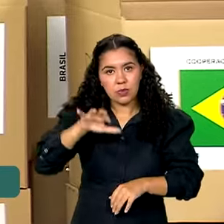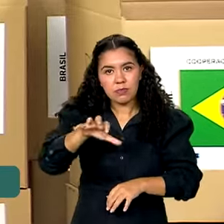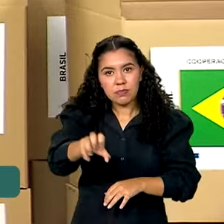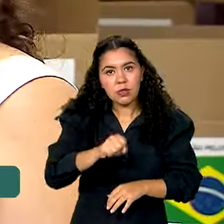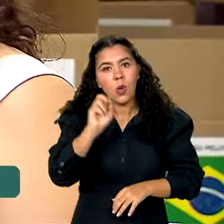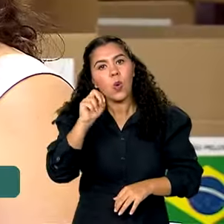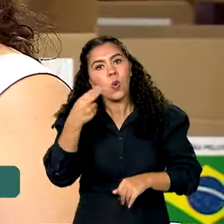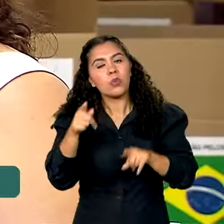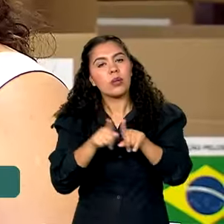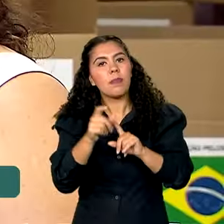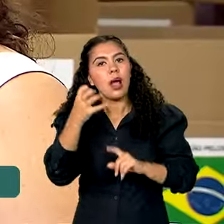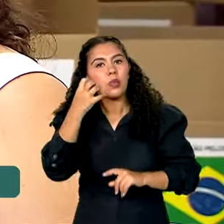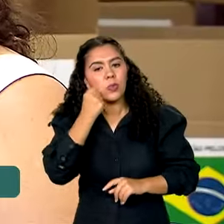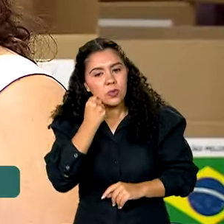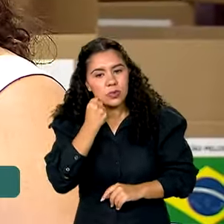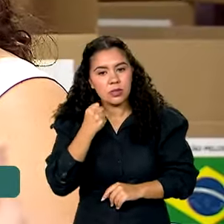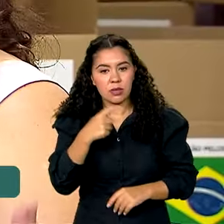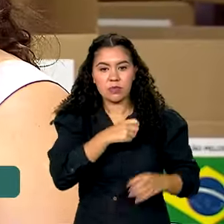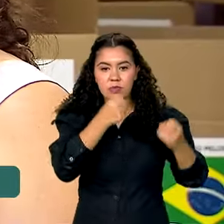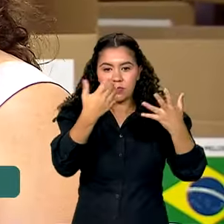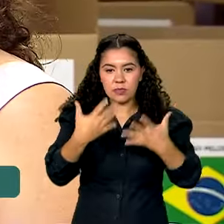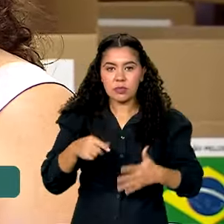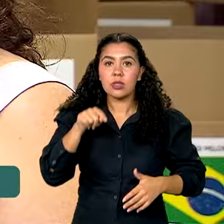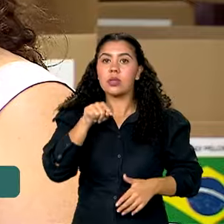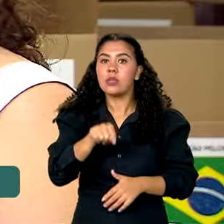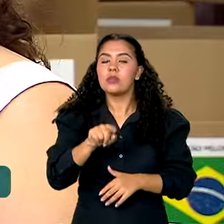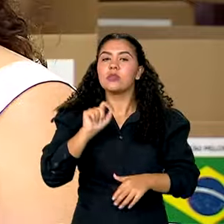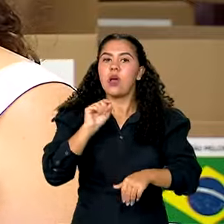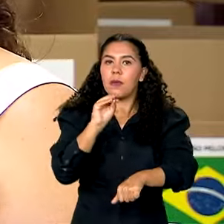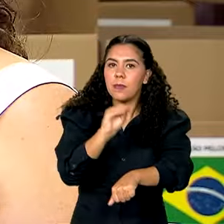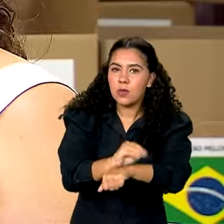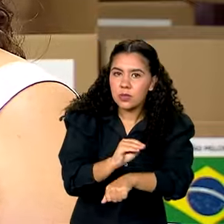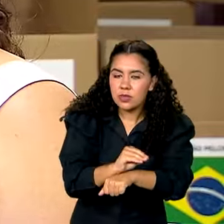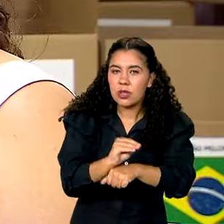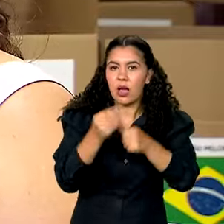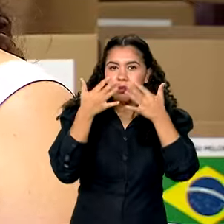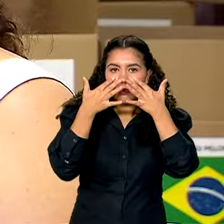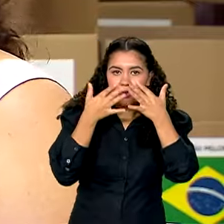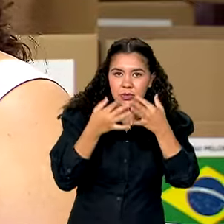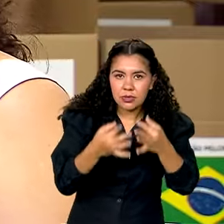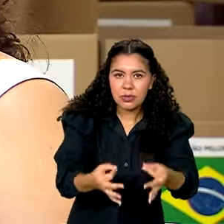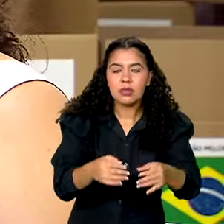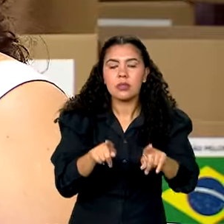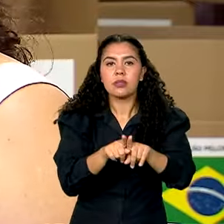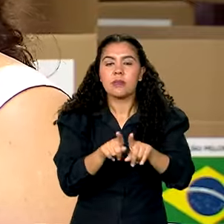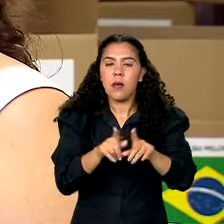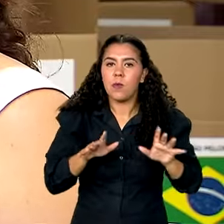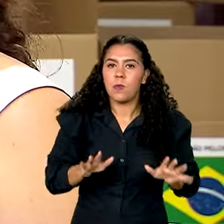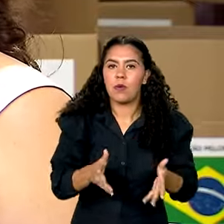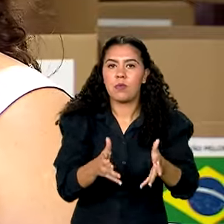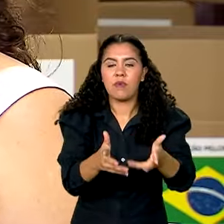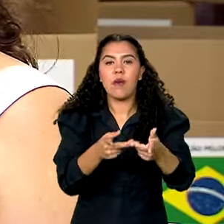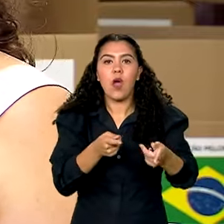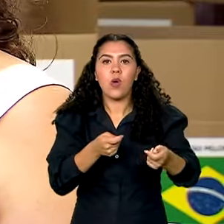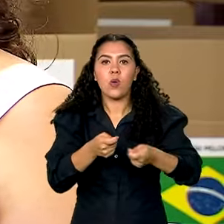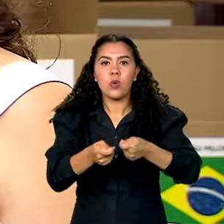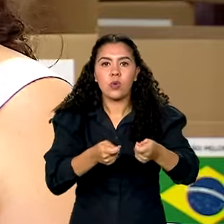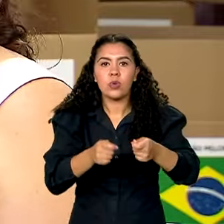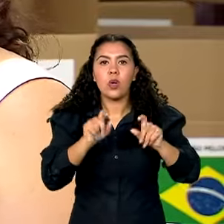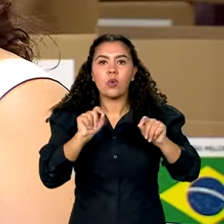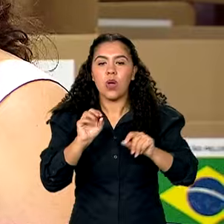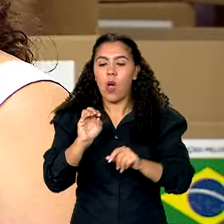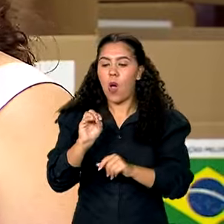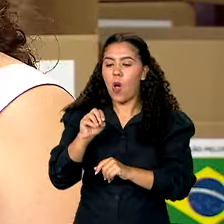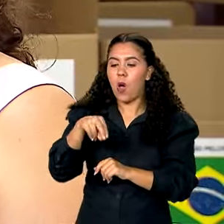castrados. Tudo isso para cuidar e restabelecer a saúde destes animais e promover o controle das zoonoses.